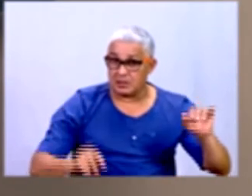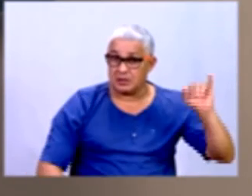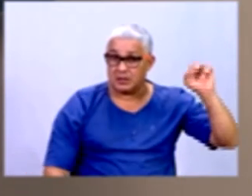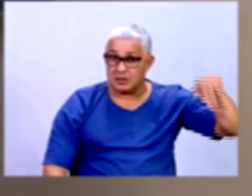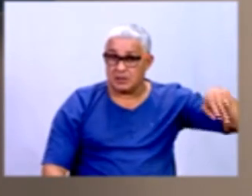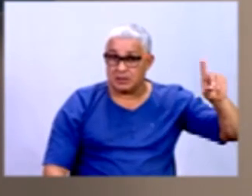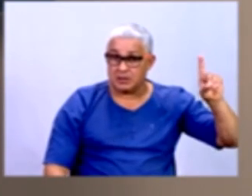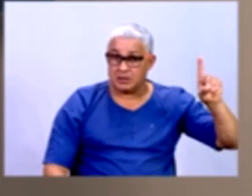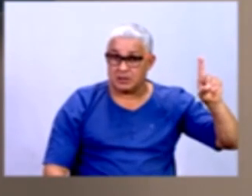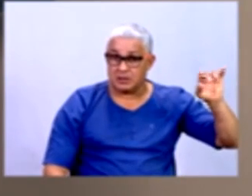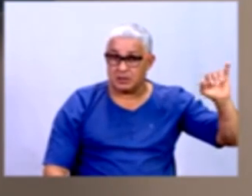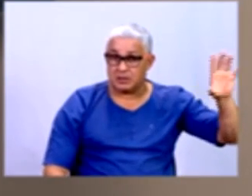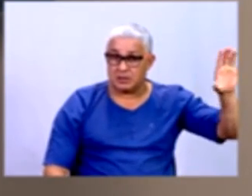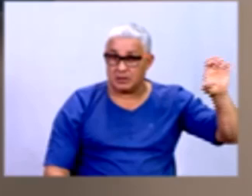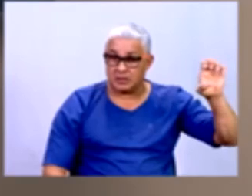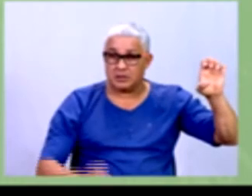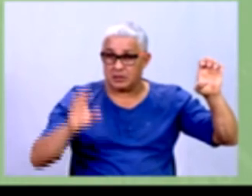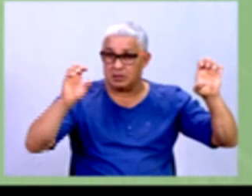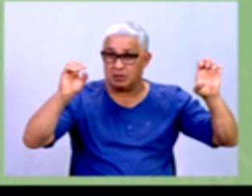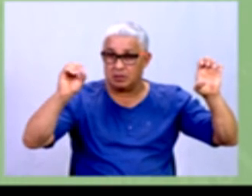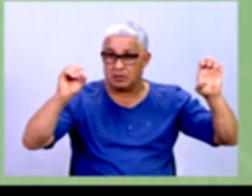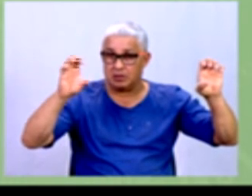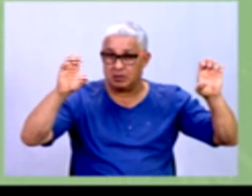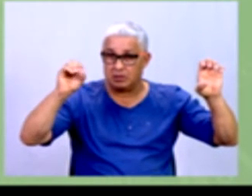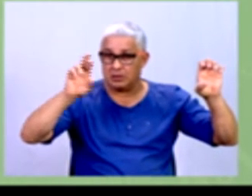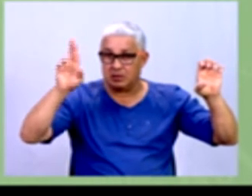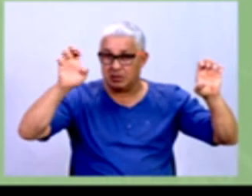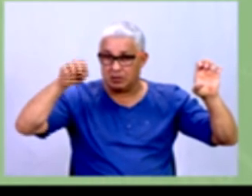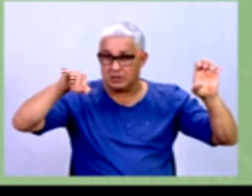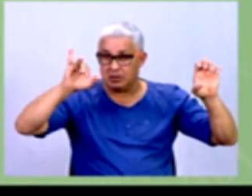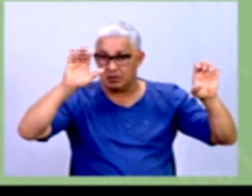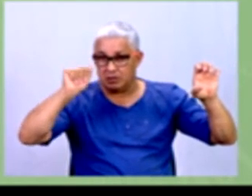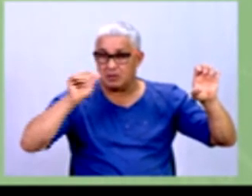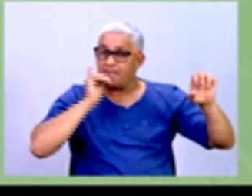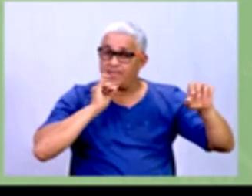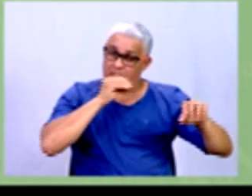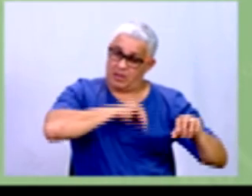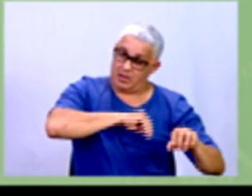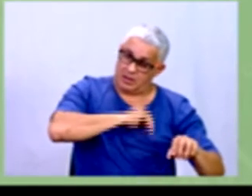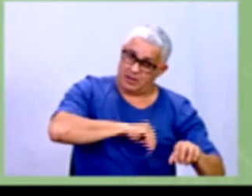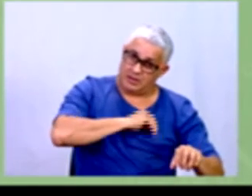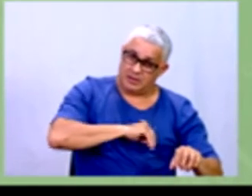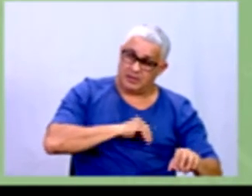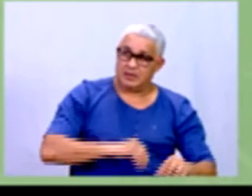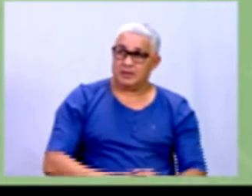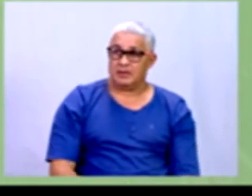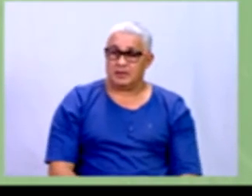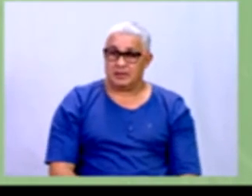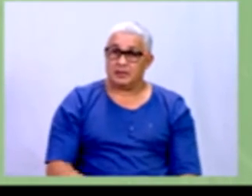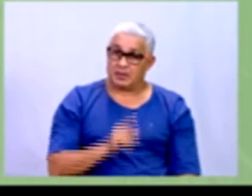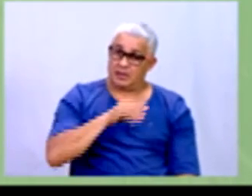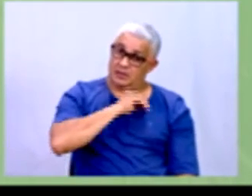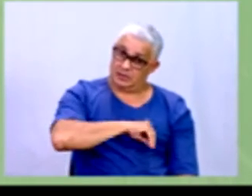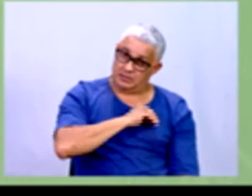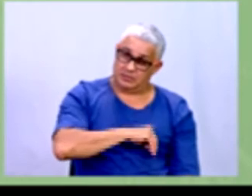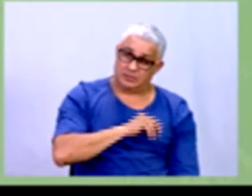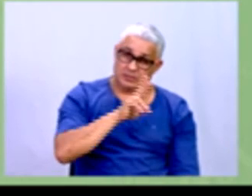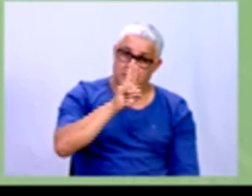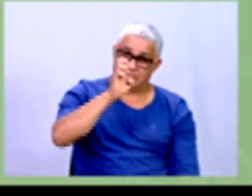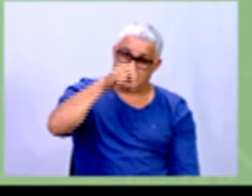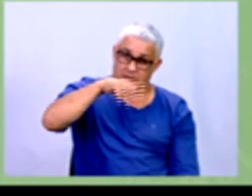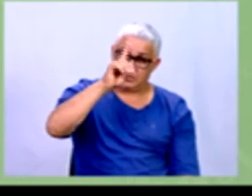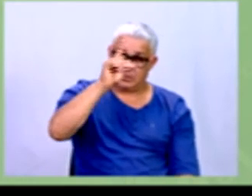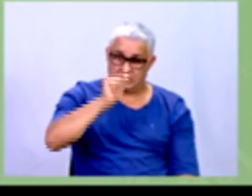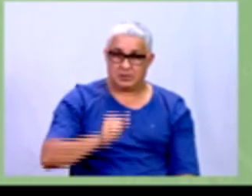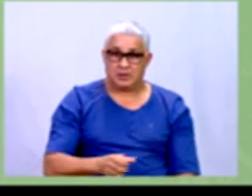não inclui a outra. Exemplo, a renda per capita. A renda, a gente está falando de salário, e aqui a gente está falando